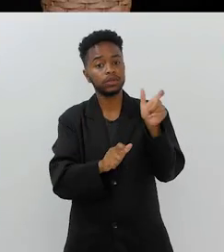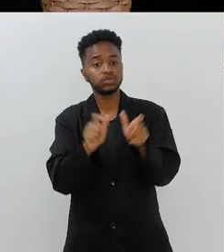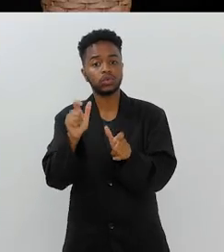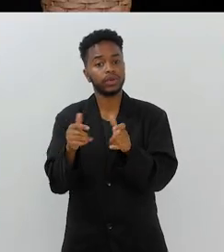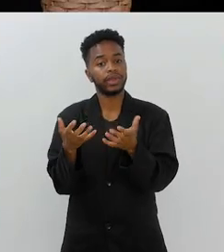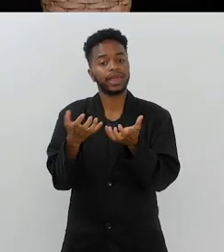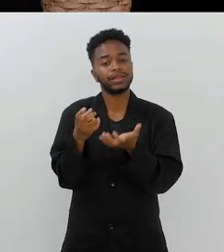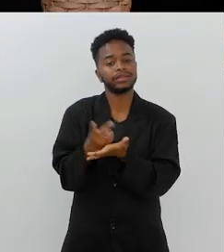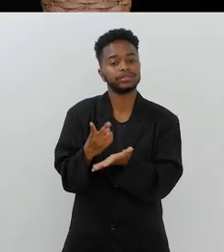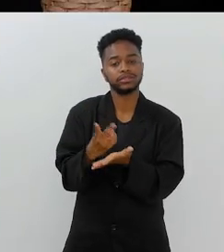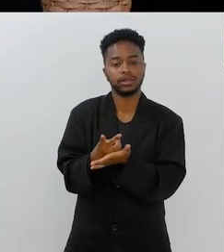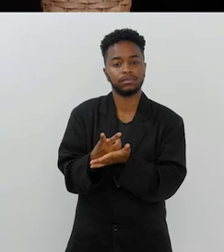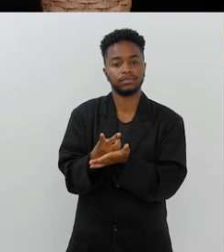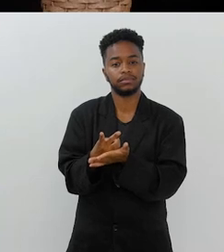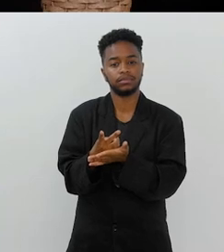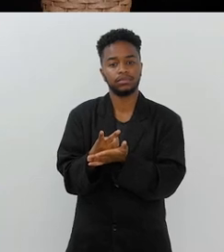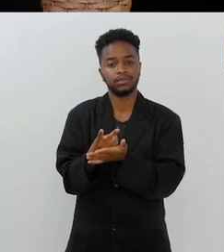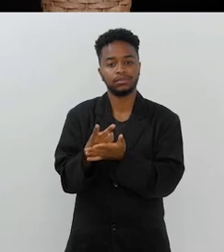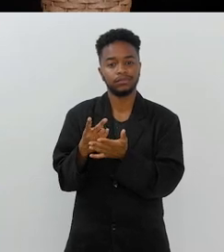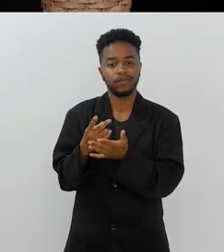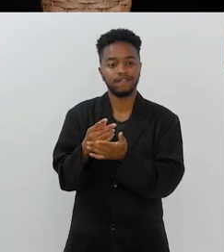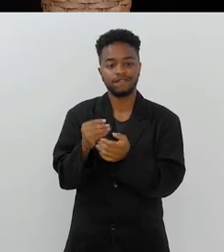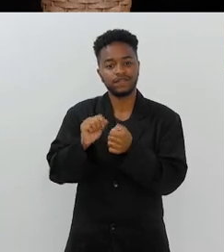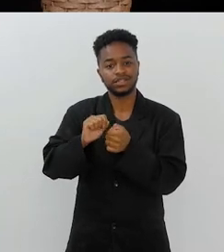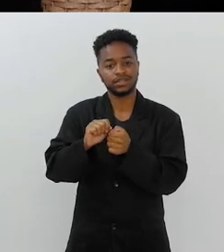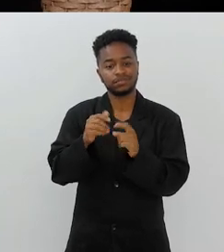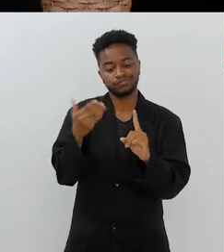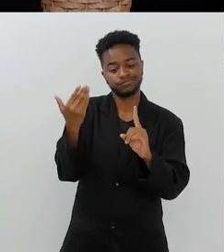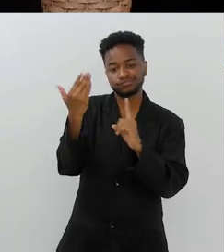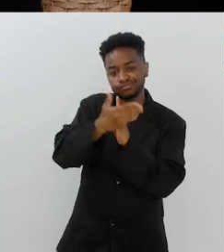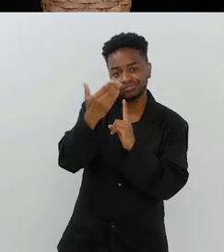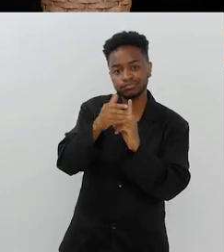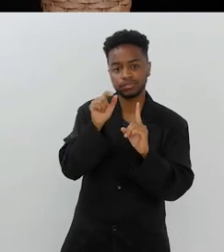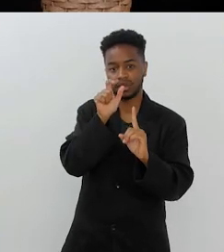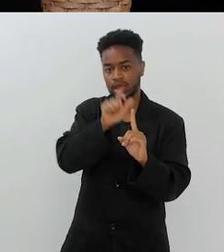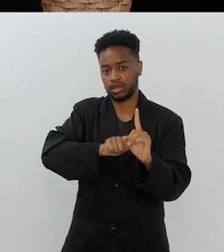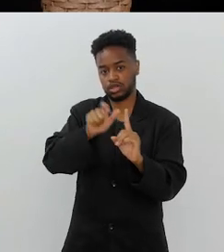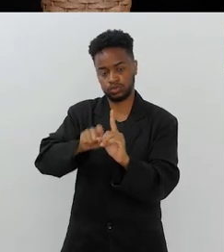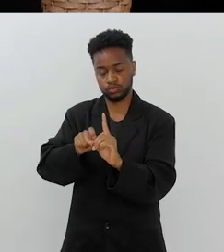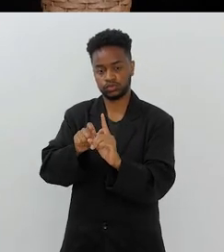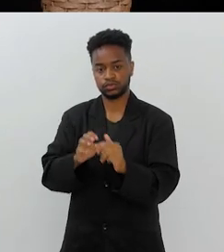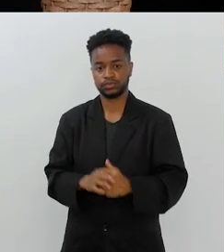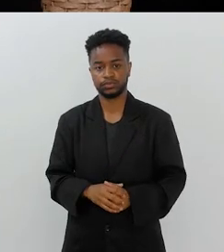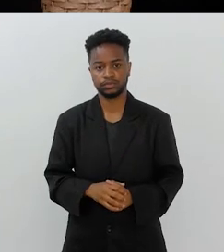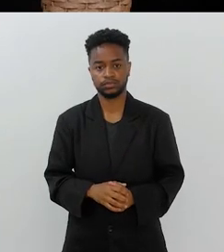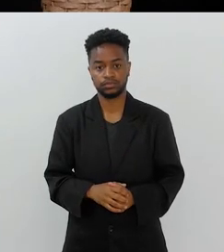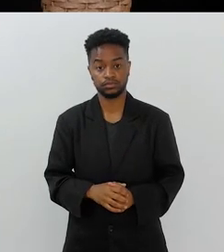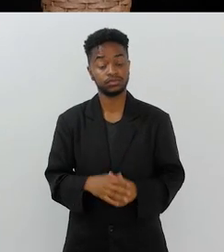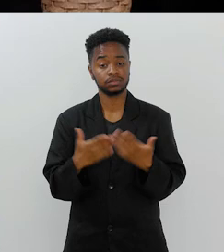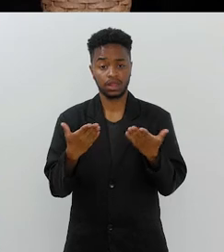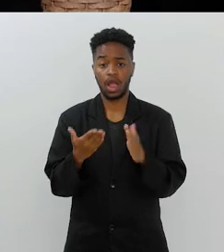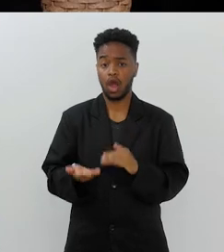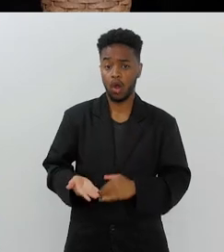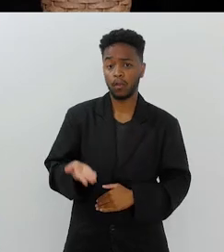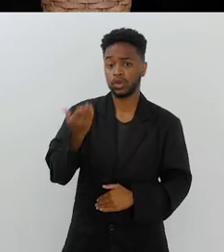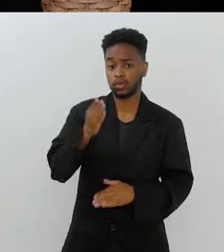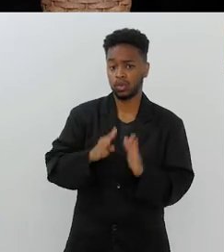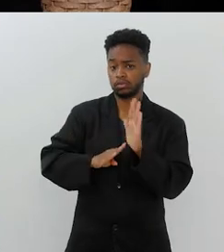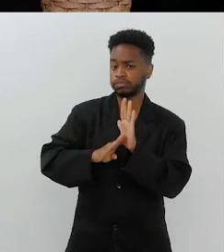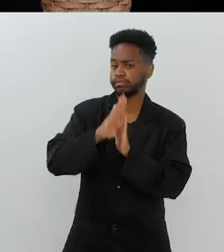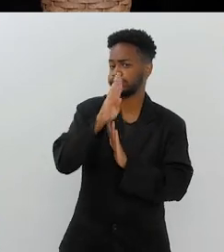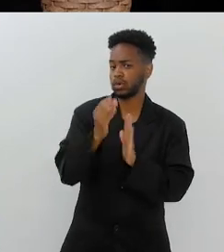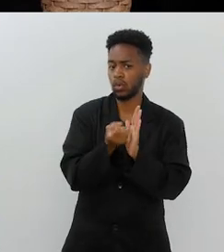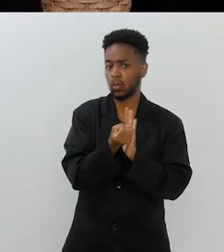As pessoas fazem questão que elas sejam invisíveis. E, assim, o número